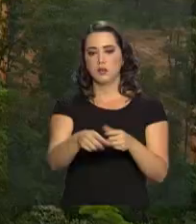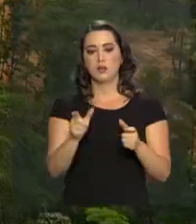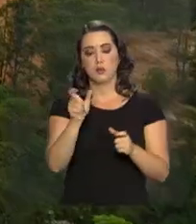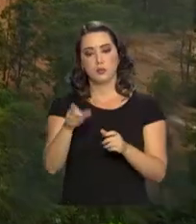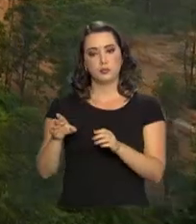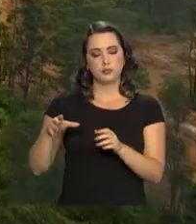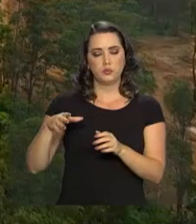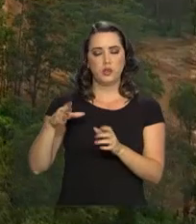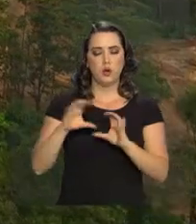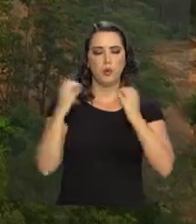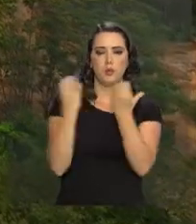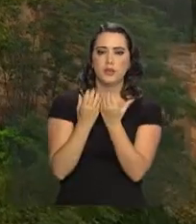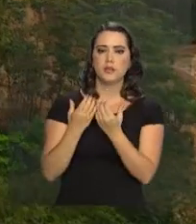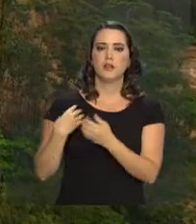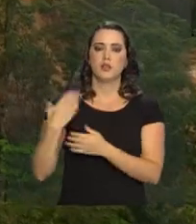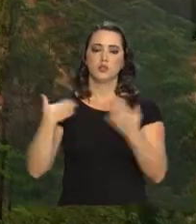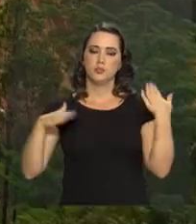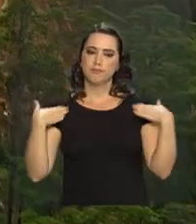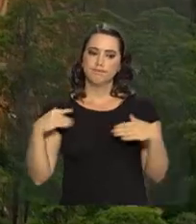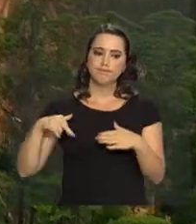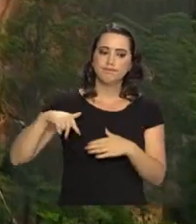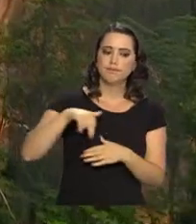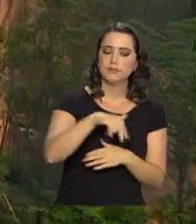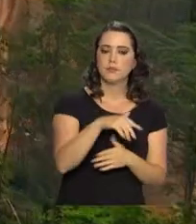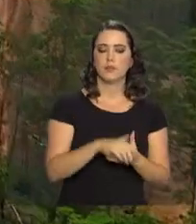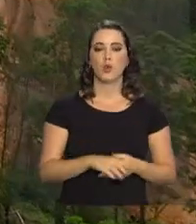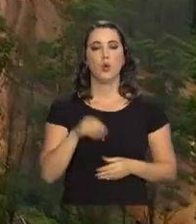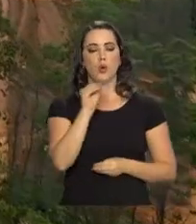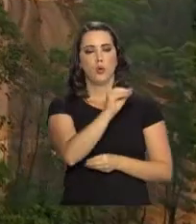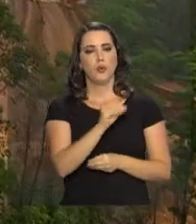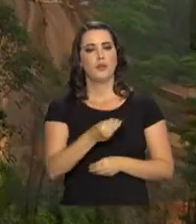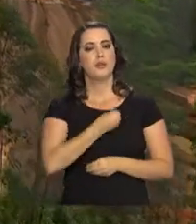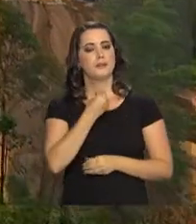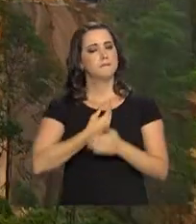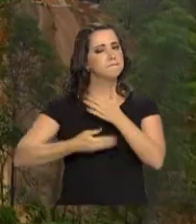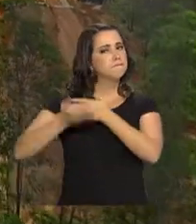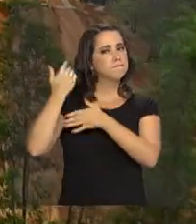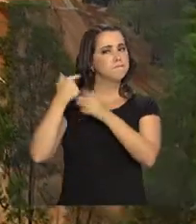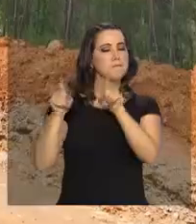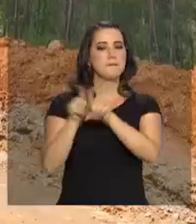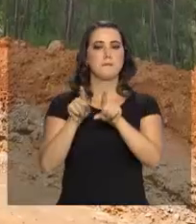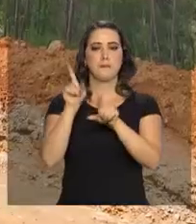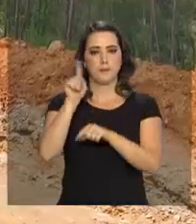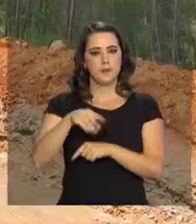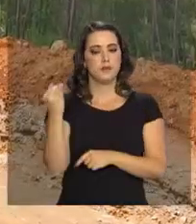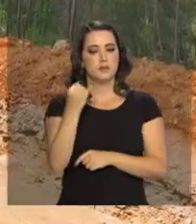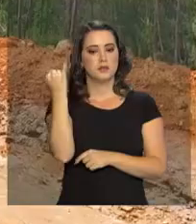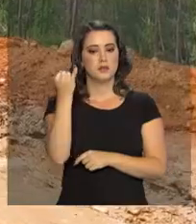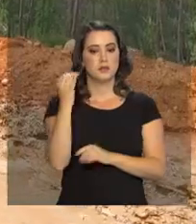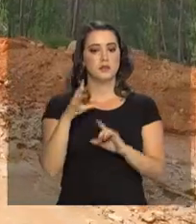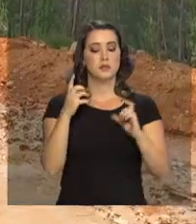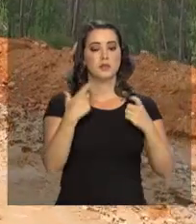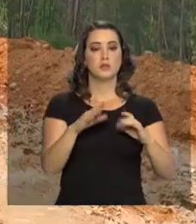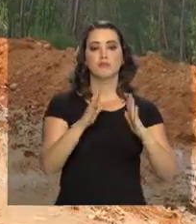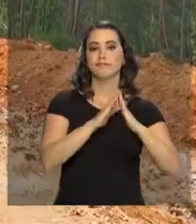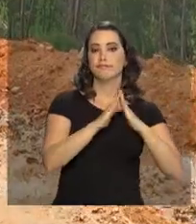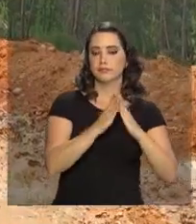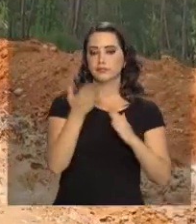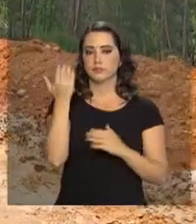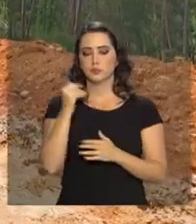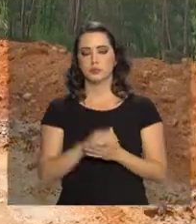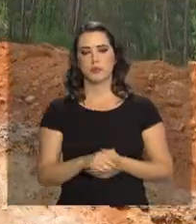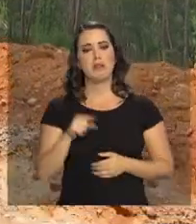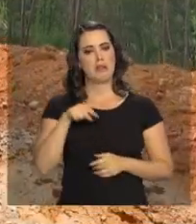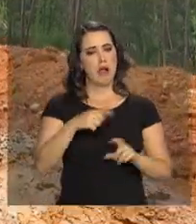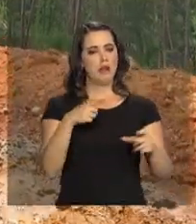celebrar. Preservar o modo de vida antigo é o lema também nos reassentamentos. E é aqui que está sendo reconstruída a